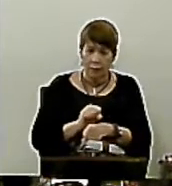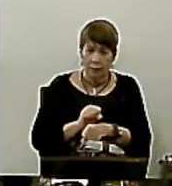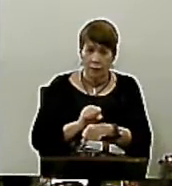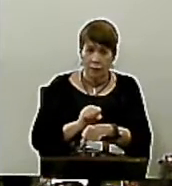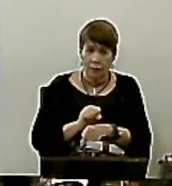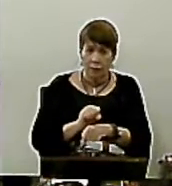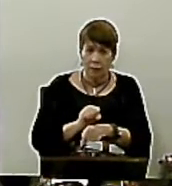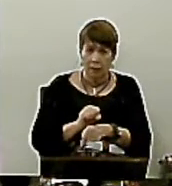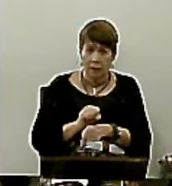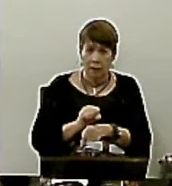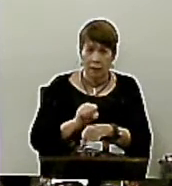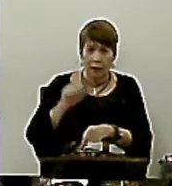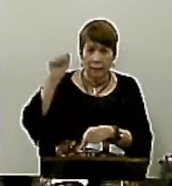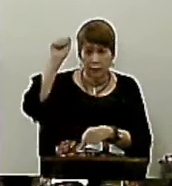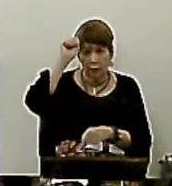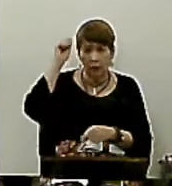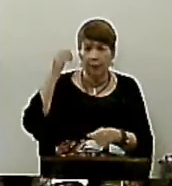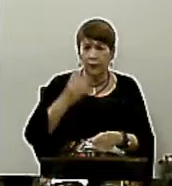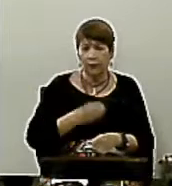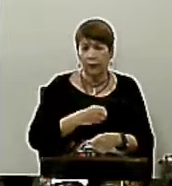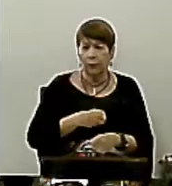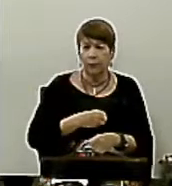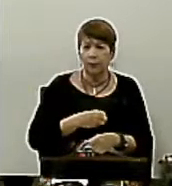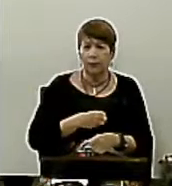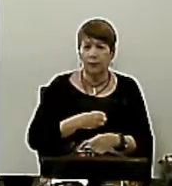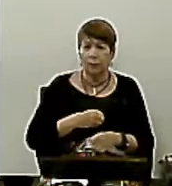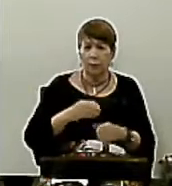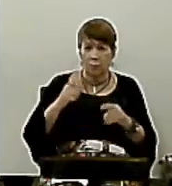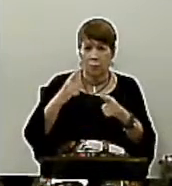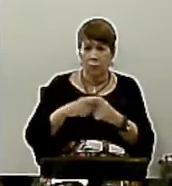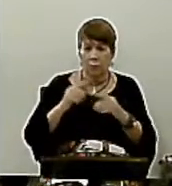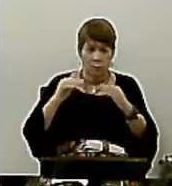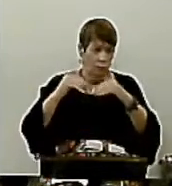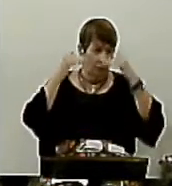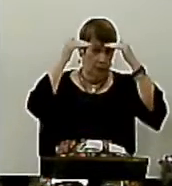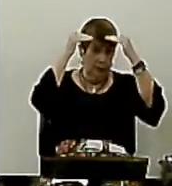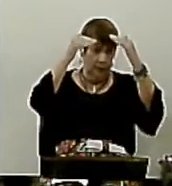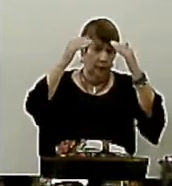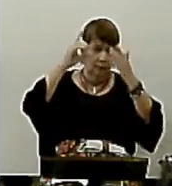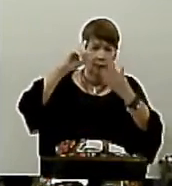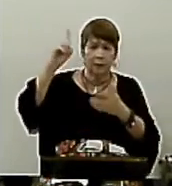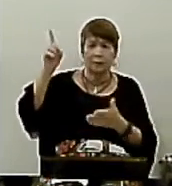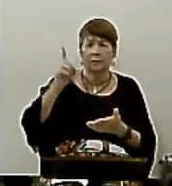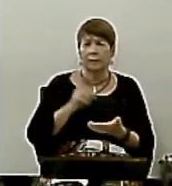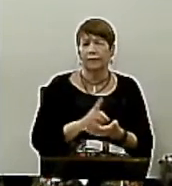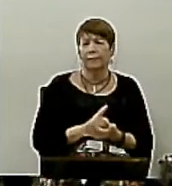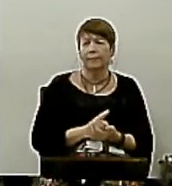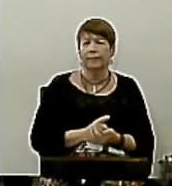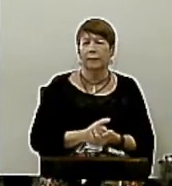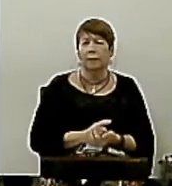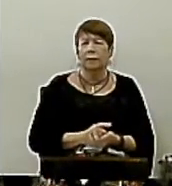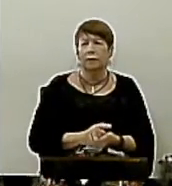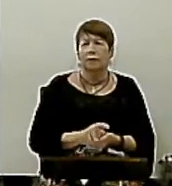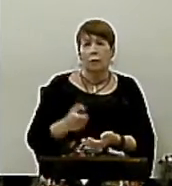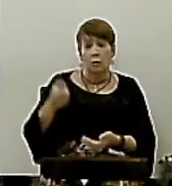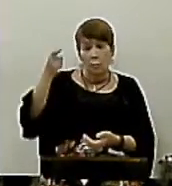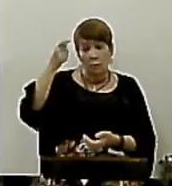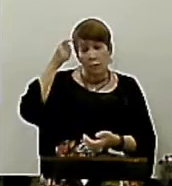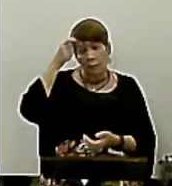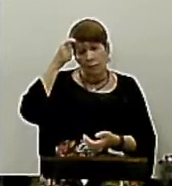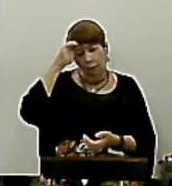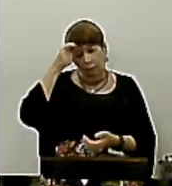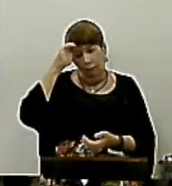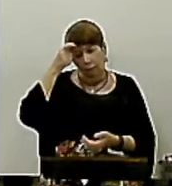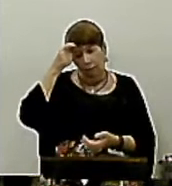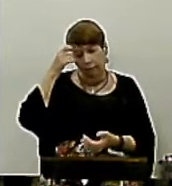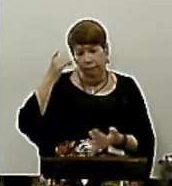ouvir o seu coração E não a vontade de Deus E quando Satanás diz para ele É certo